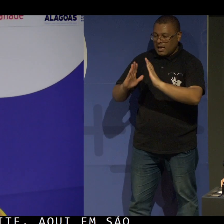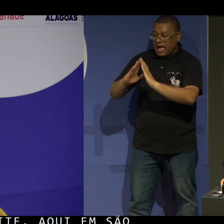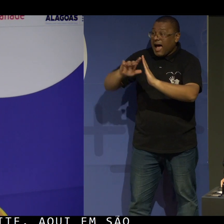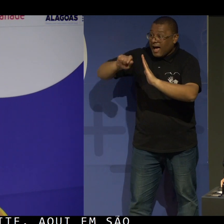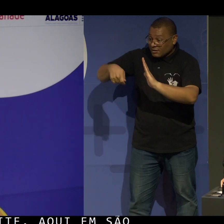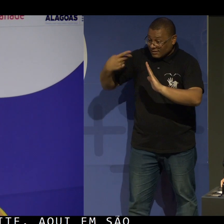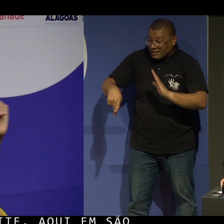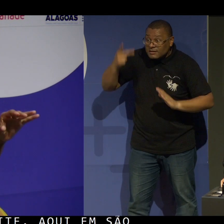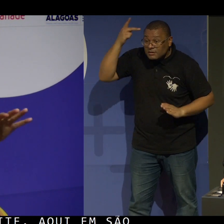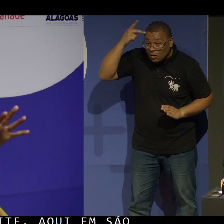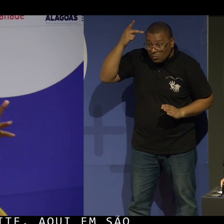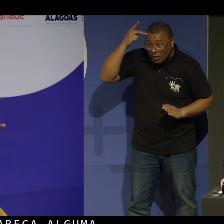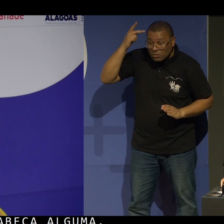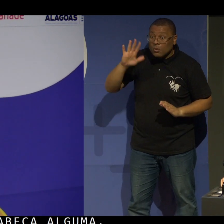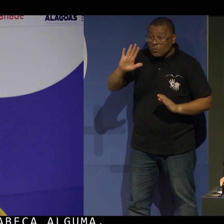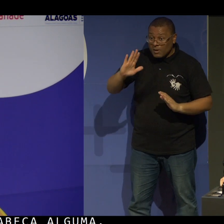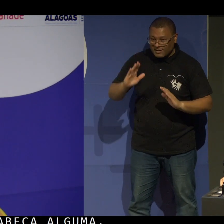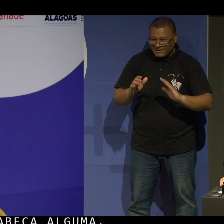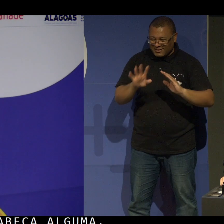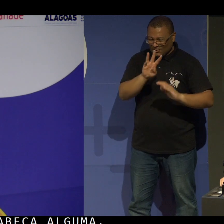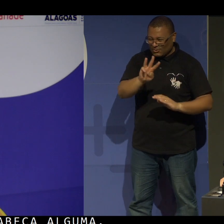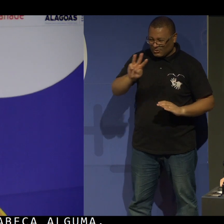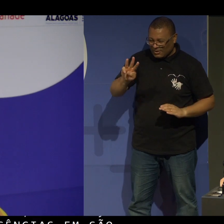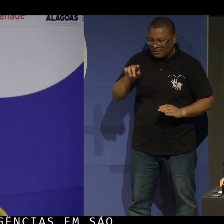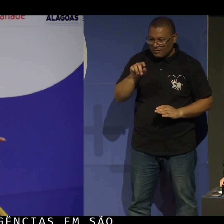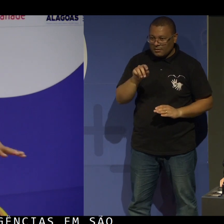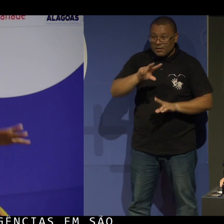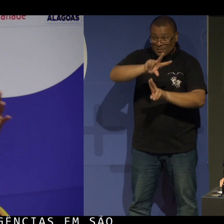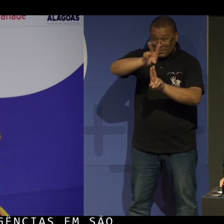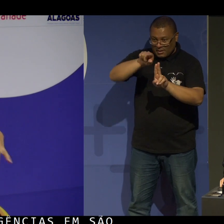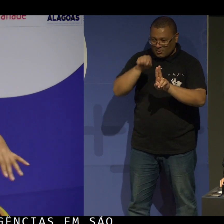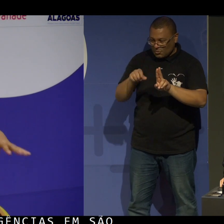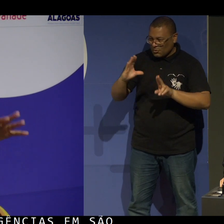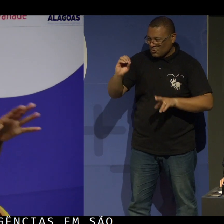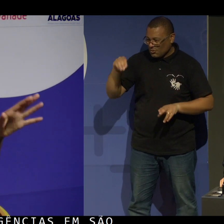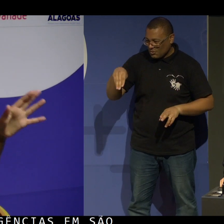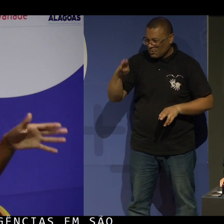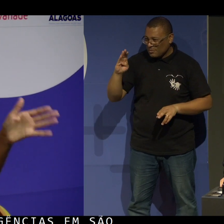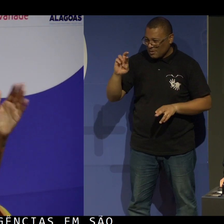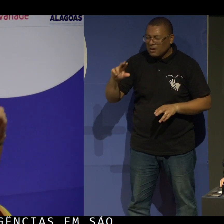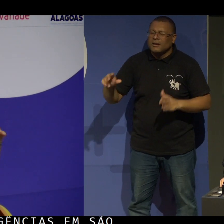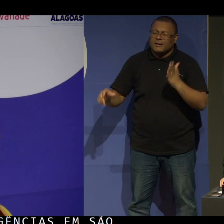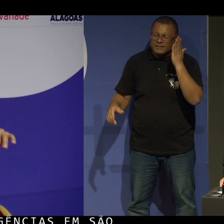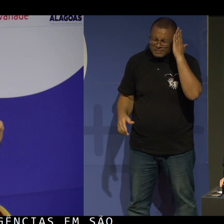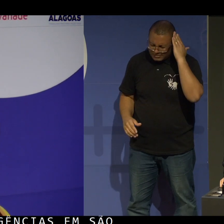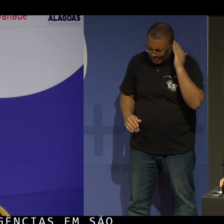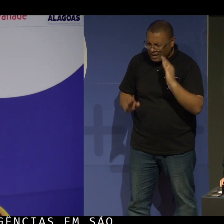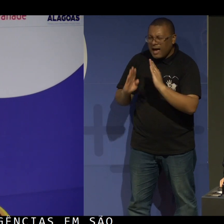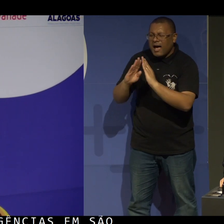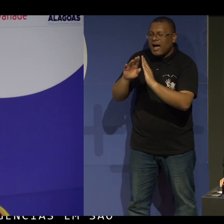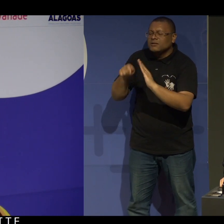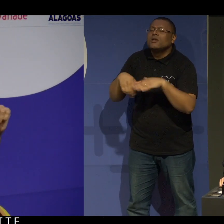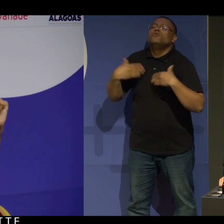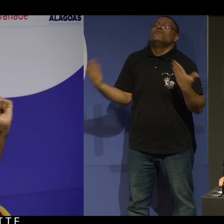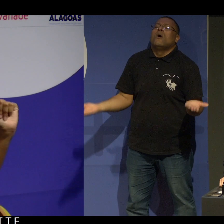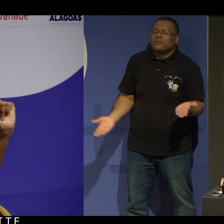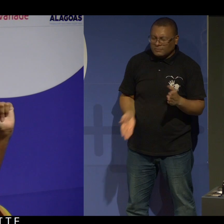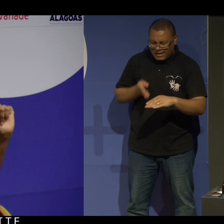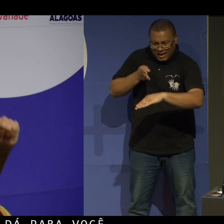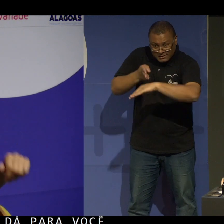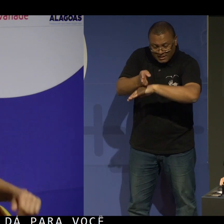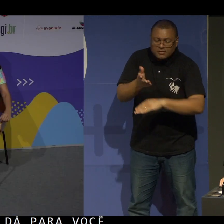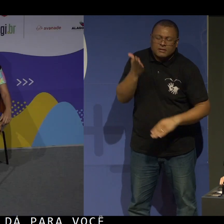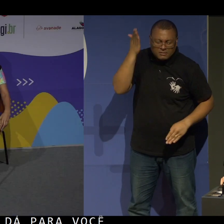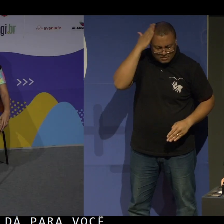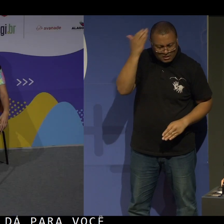Paulo, mas no site bradesco.com.br dá para você saber qual agência já está disponível. Precisa acessar